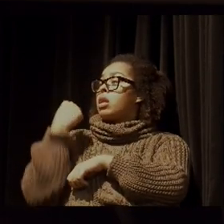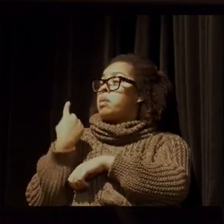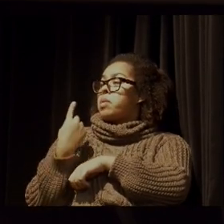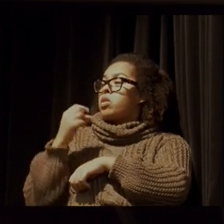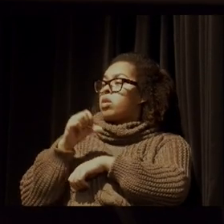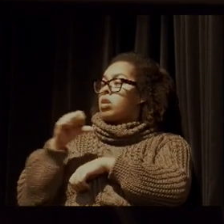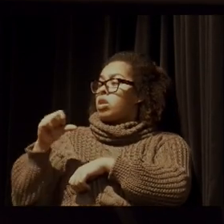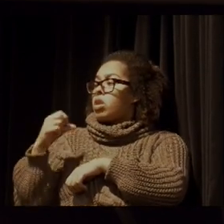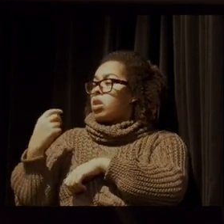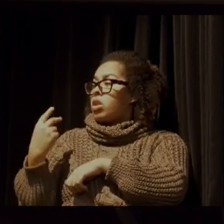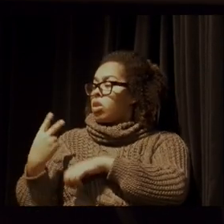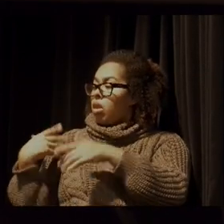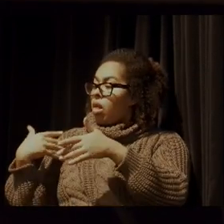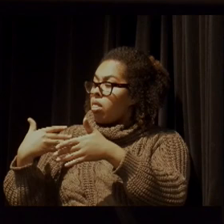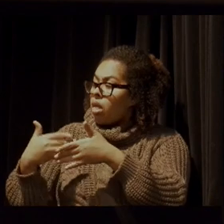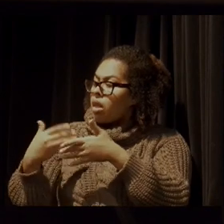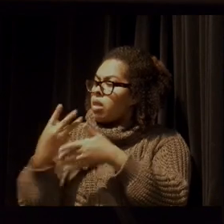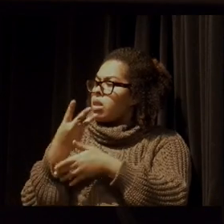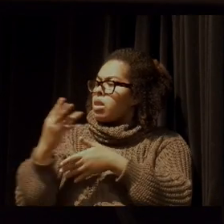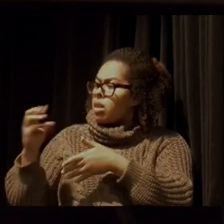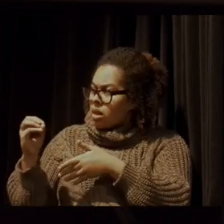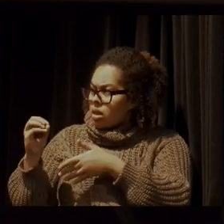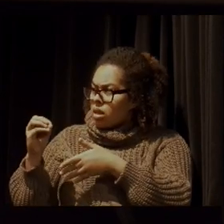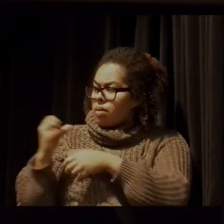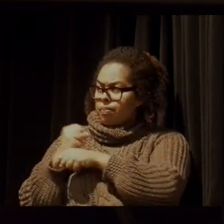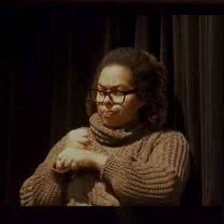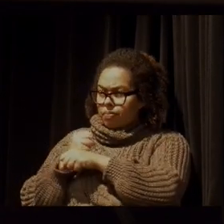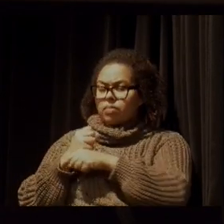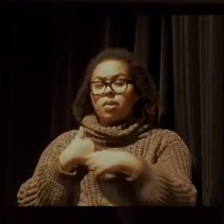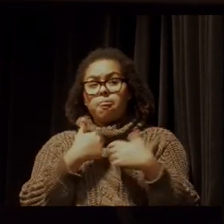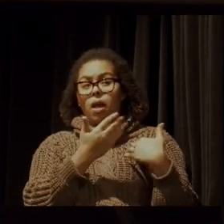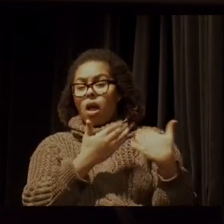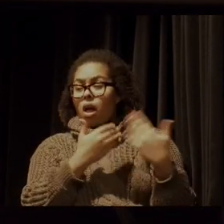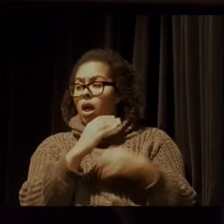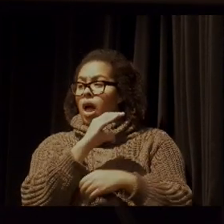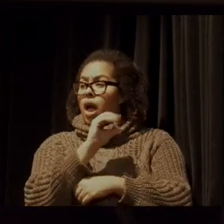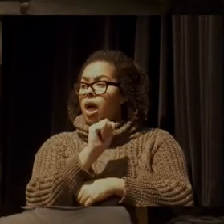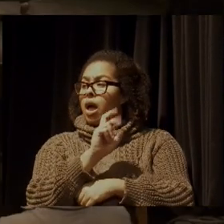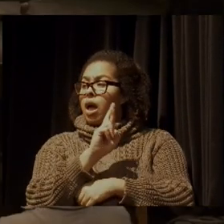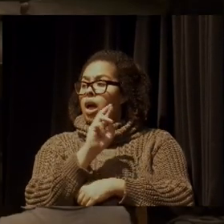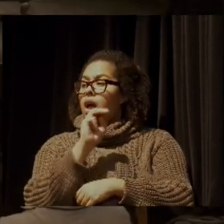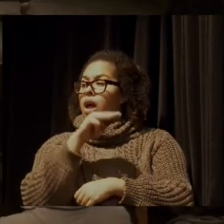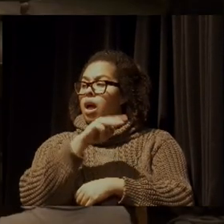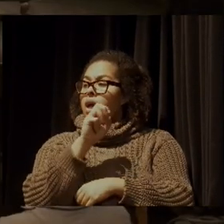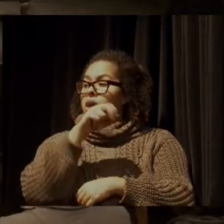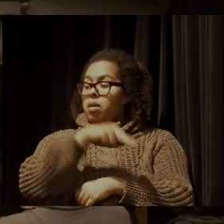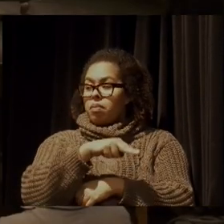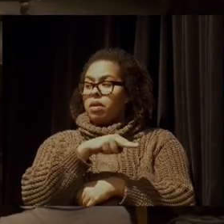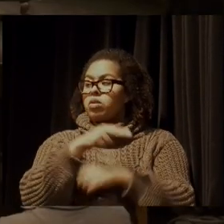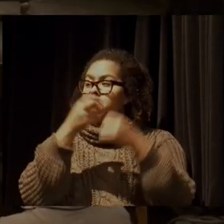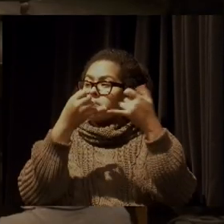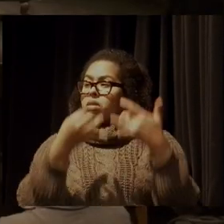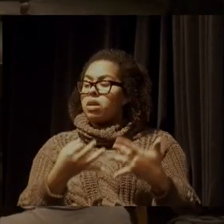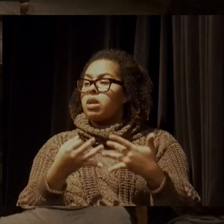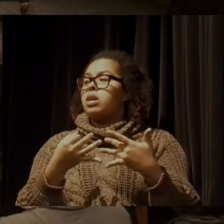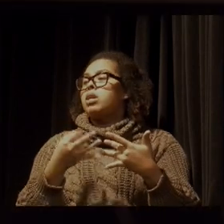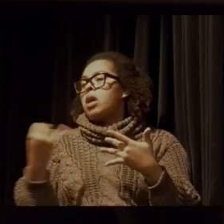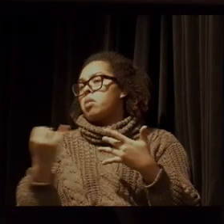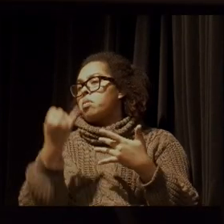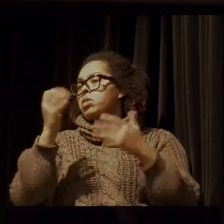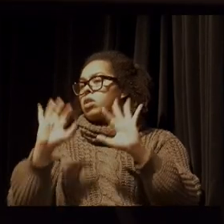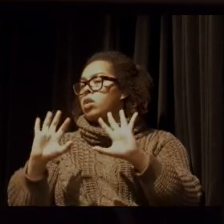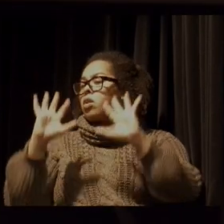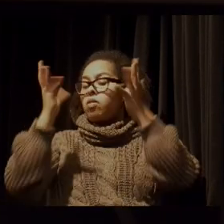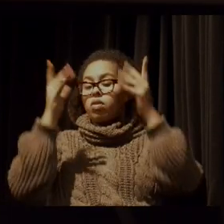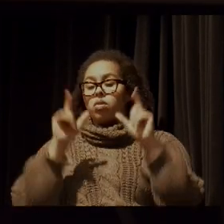e nessa conversa com a Carmen, caímos no quê? Por isso que esse evento é importante, Juliano, que